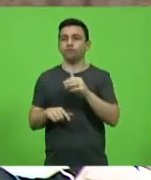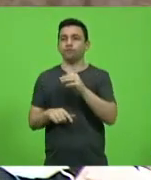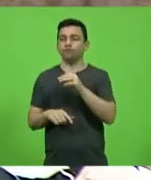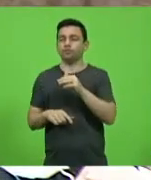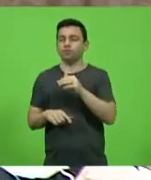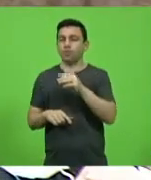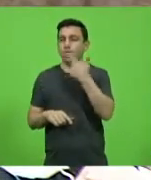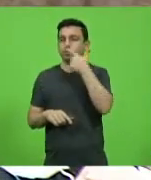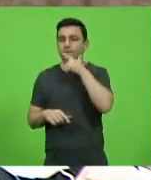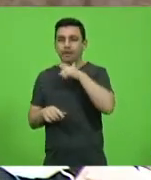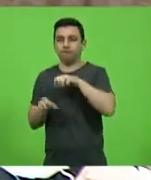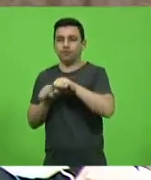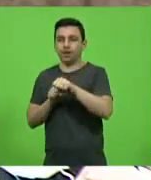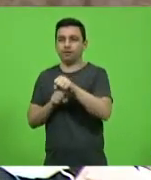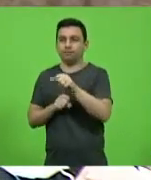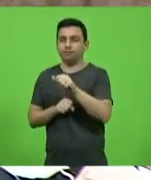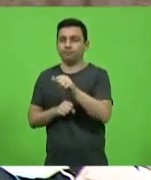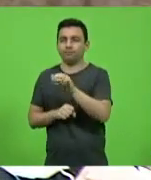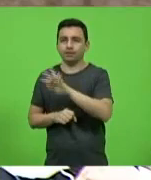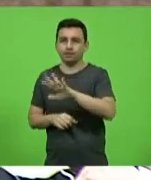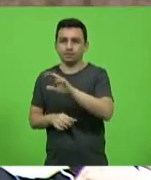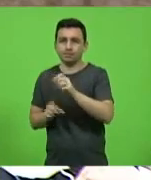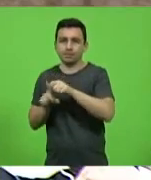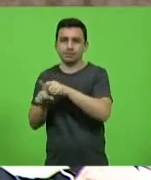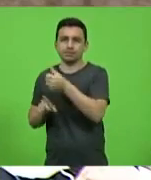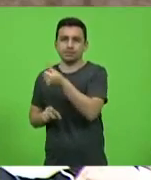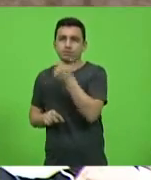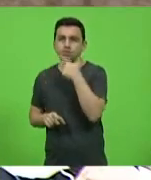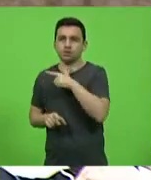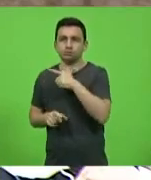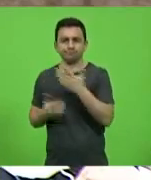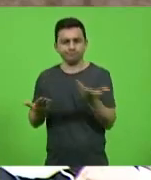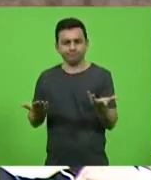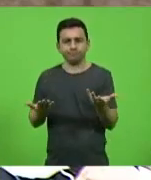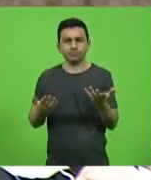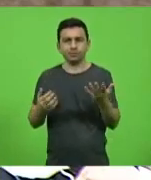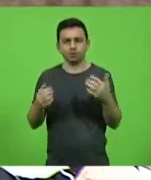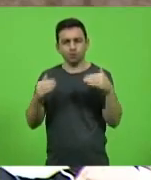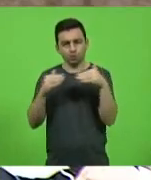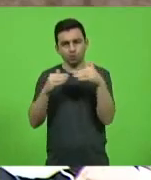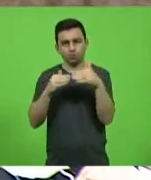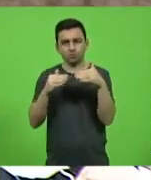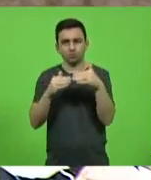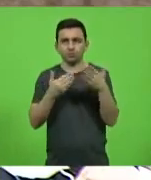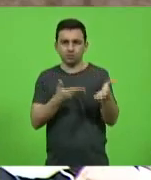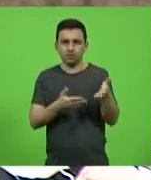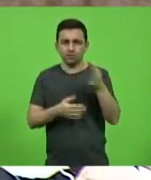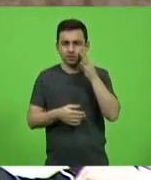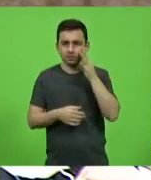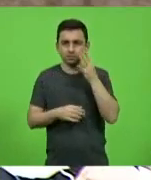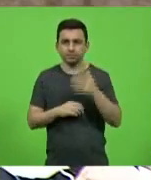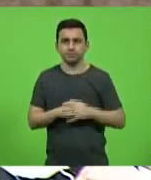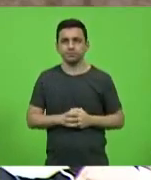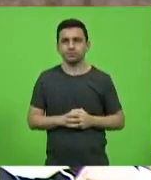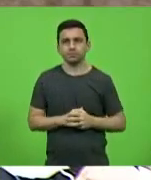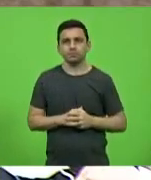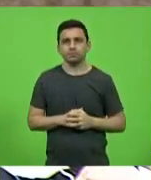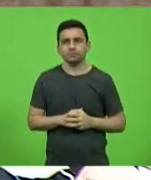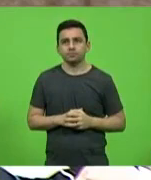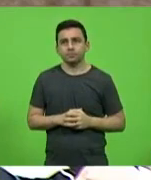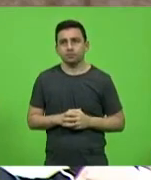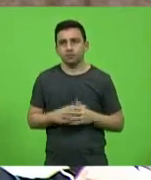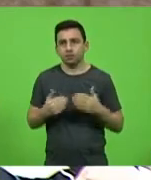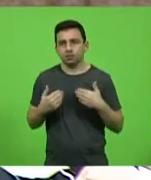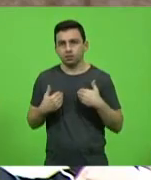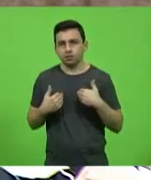poderia dar aula. Não faz sentido isso aqui. Acredito que o próprio deputado Fernando Kreling deve concordar com esse... Não tenho procuração de